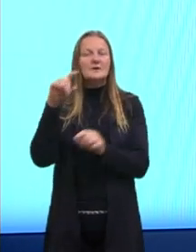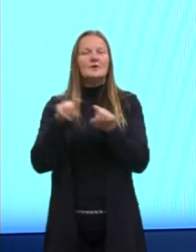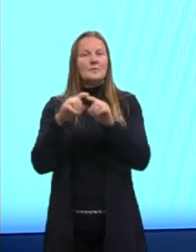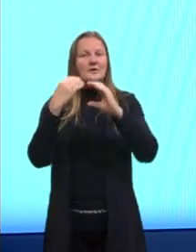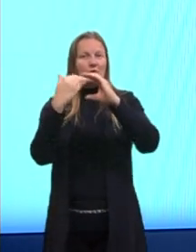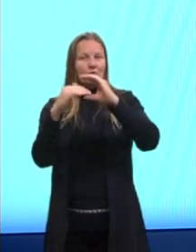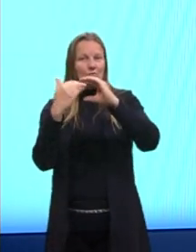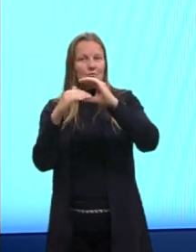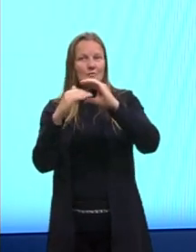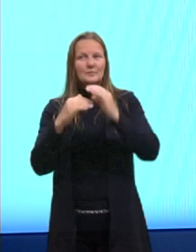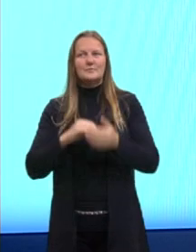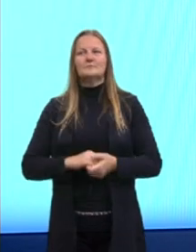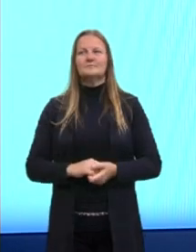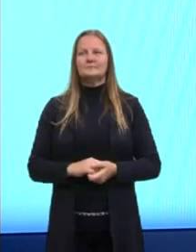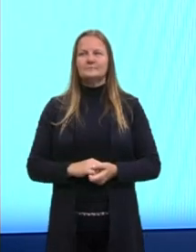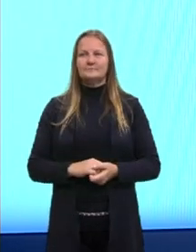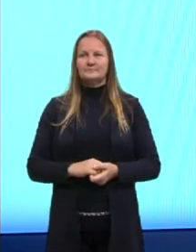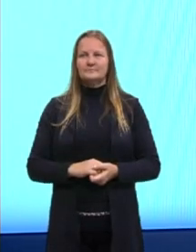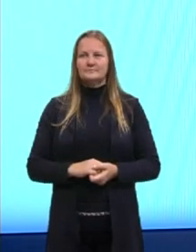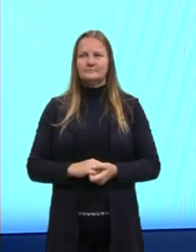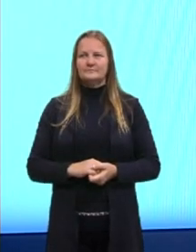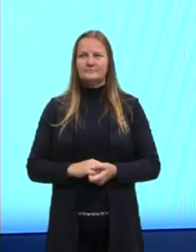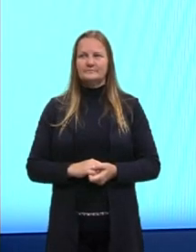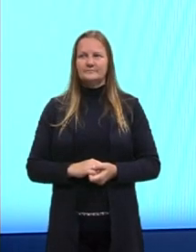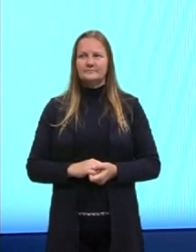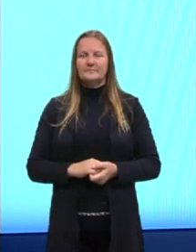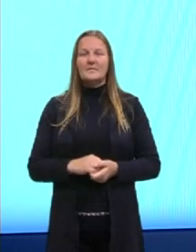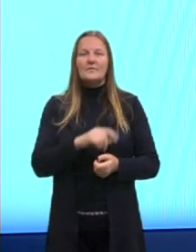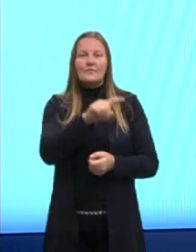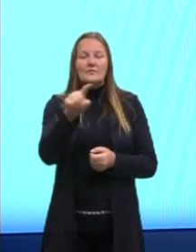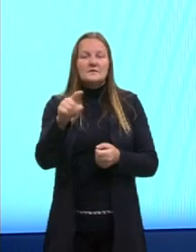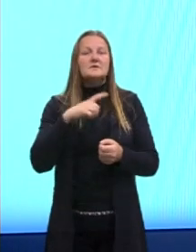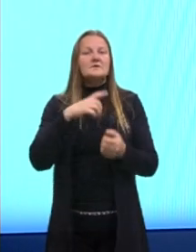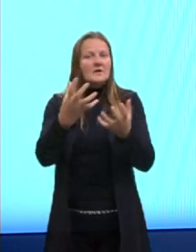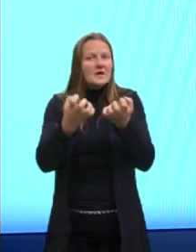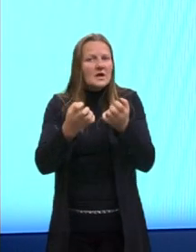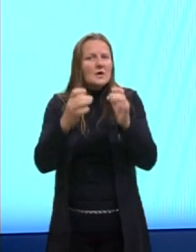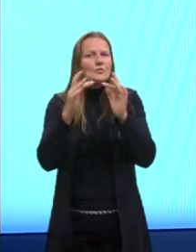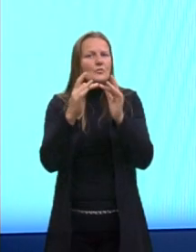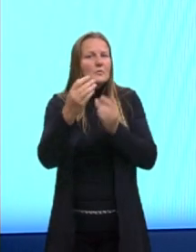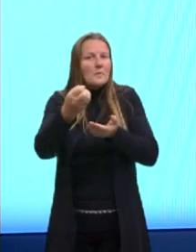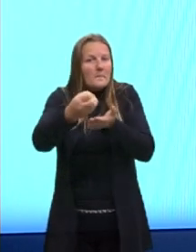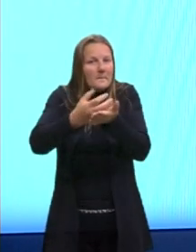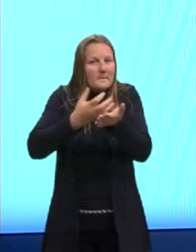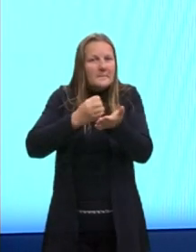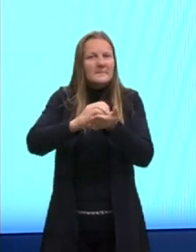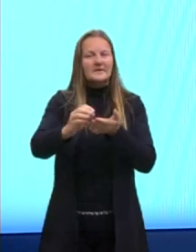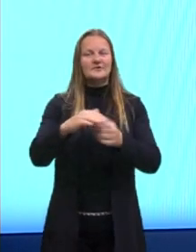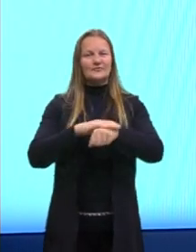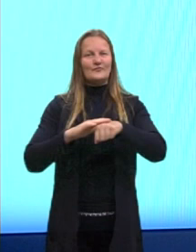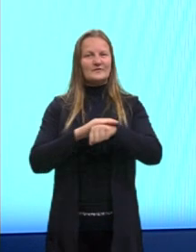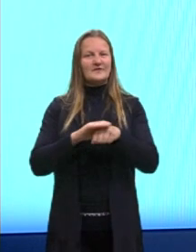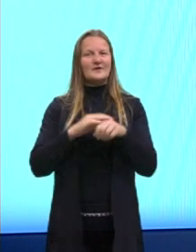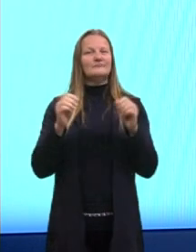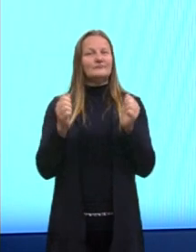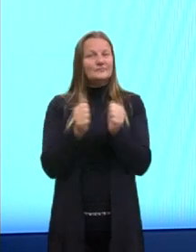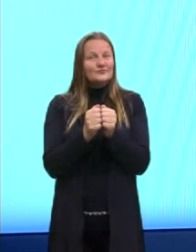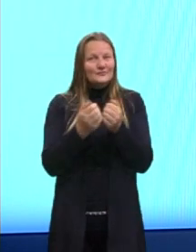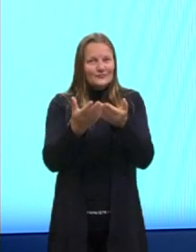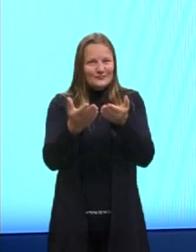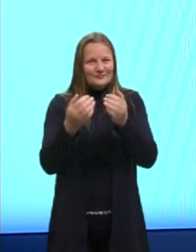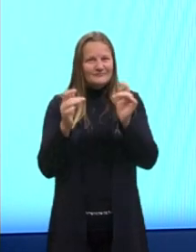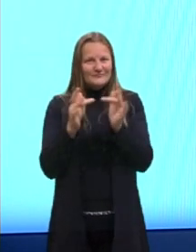também tem aqui o meu e-mail educar. Caso vocês queiram me mandar aí alguma mensagem, conversar comigo, estou aí à